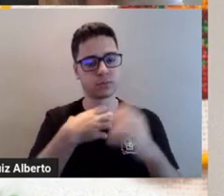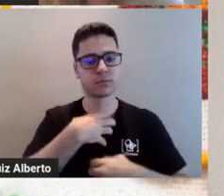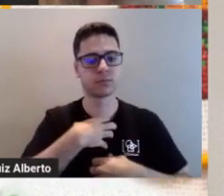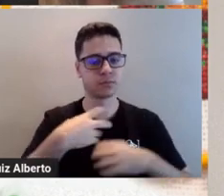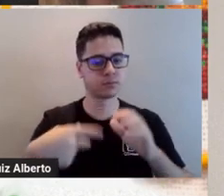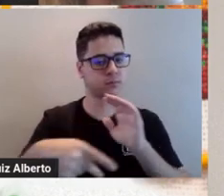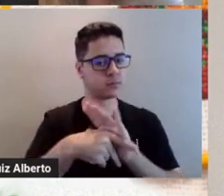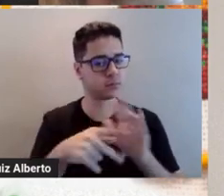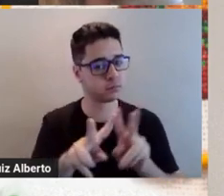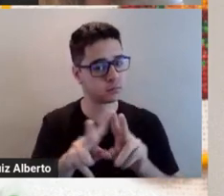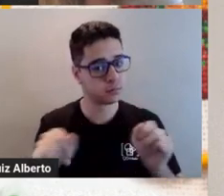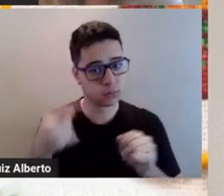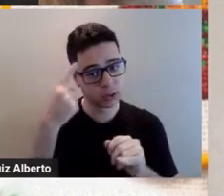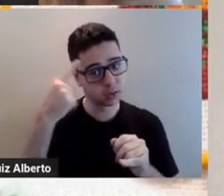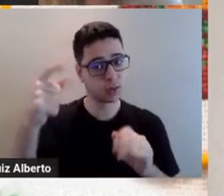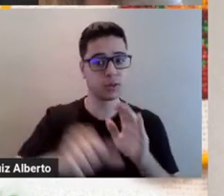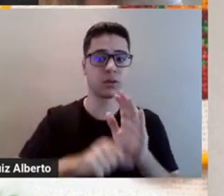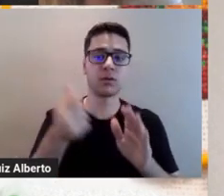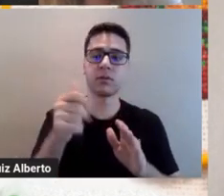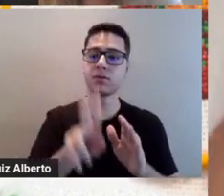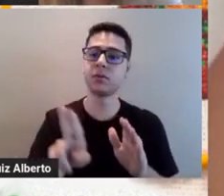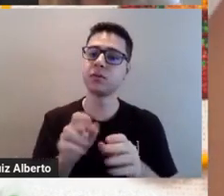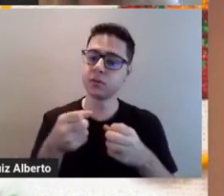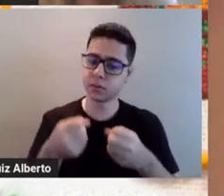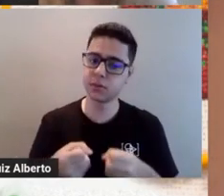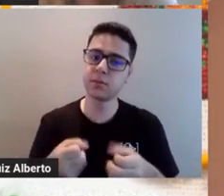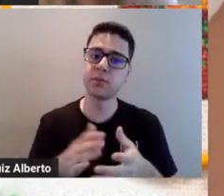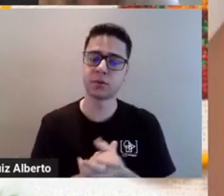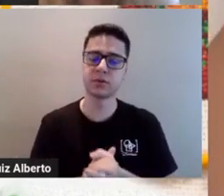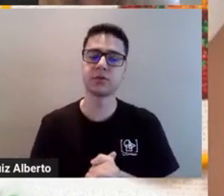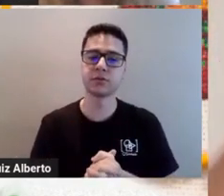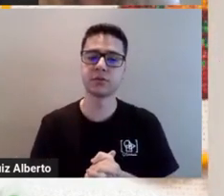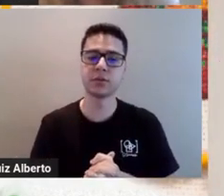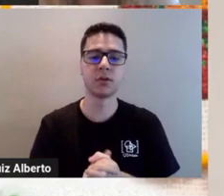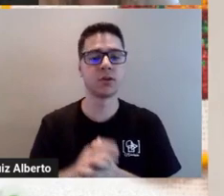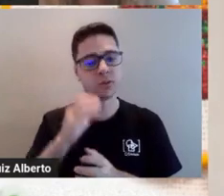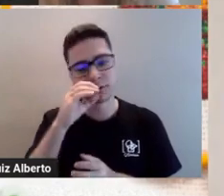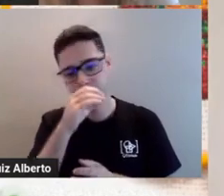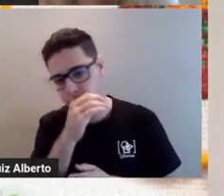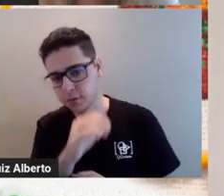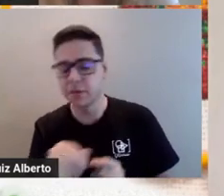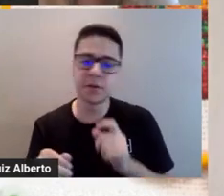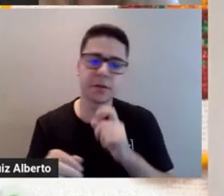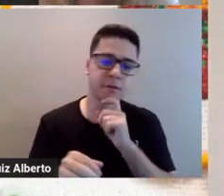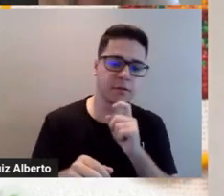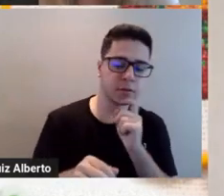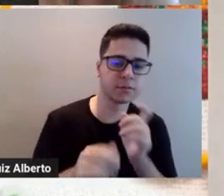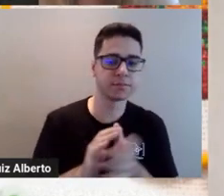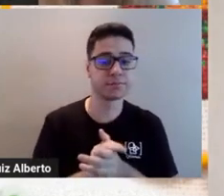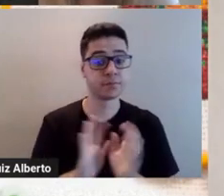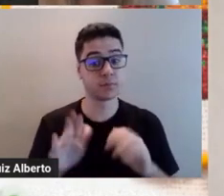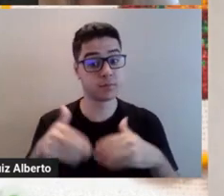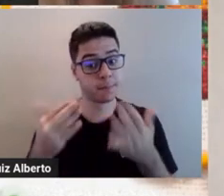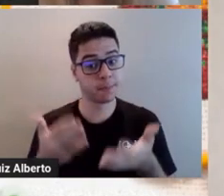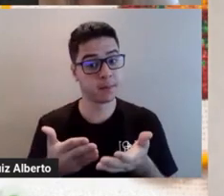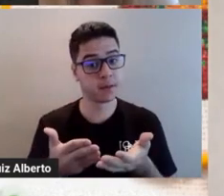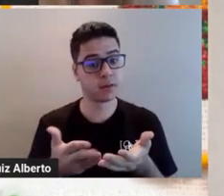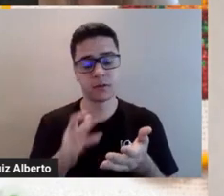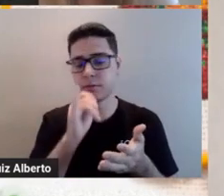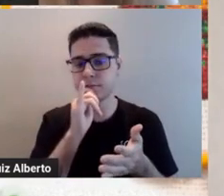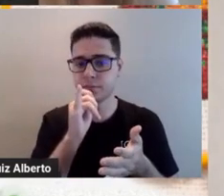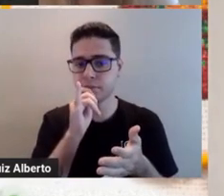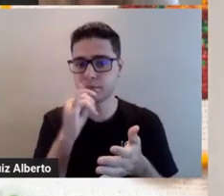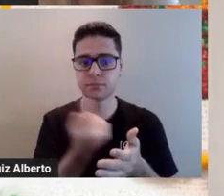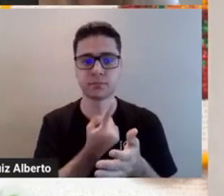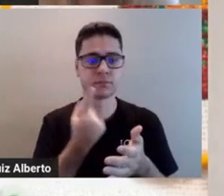primeira ideia que a gente pode utilizar do círculo cromático, entre quentes e frias. Além disso, a gente